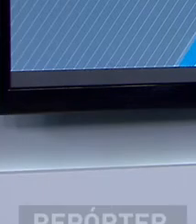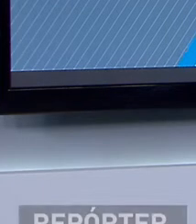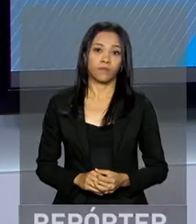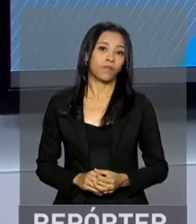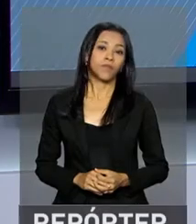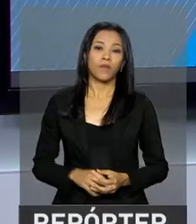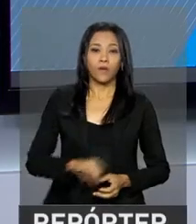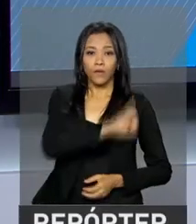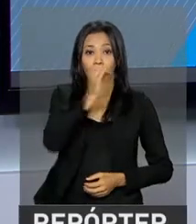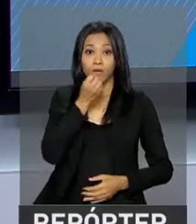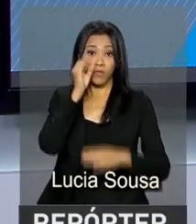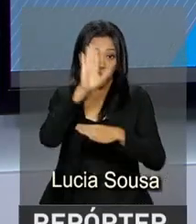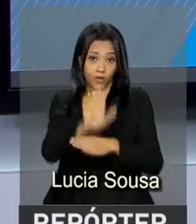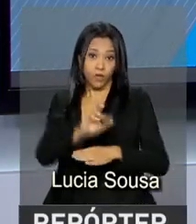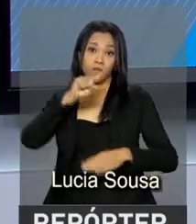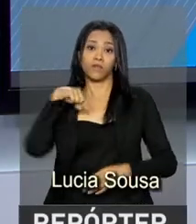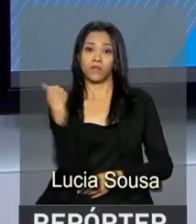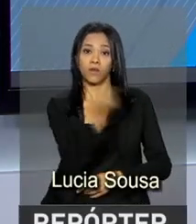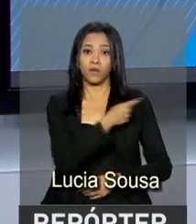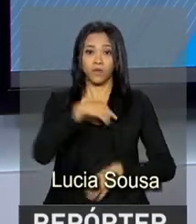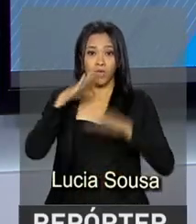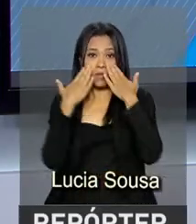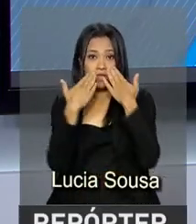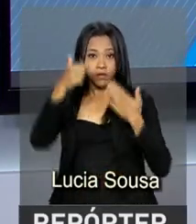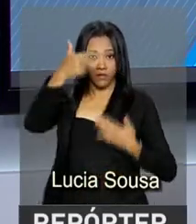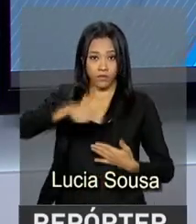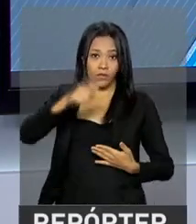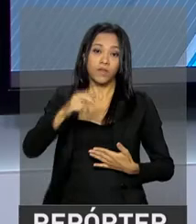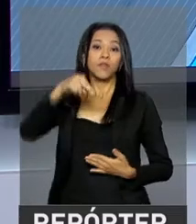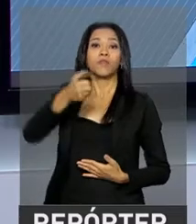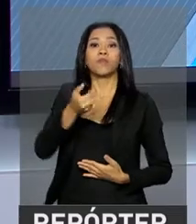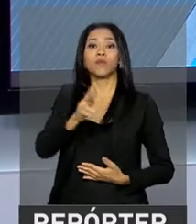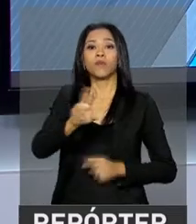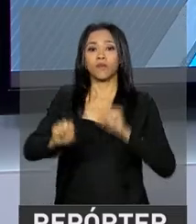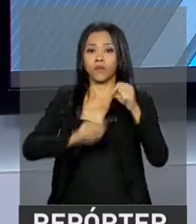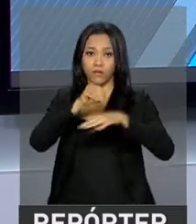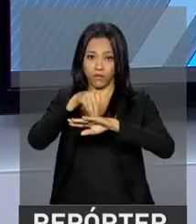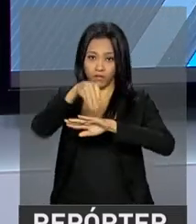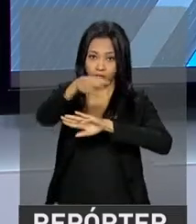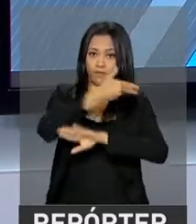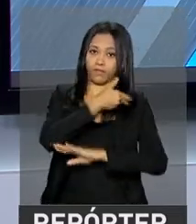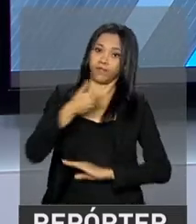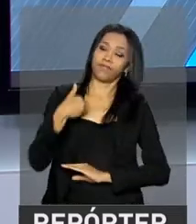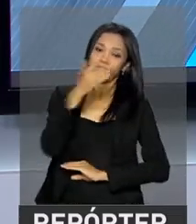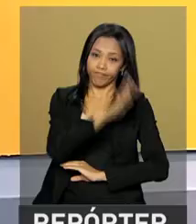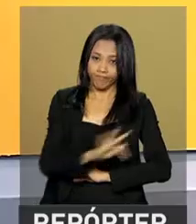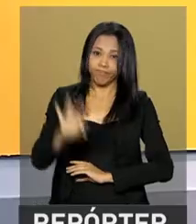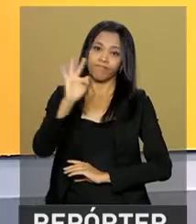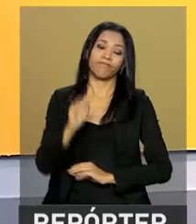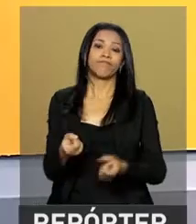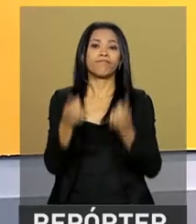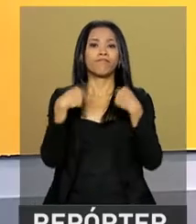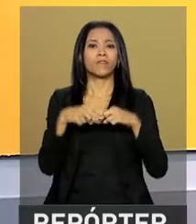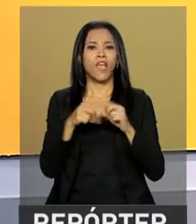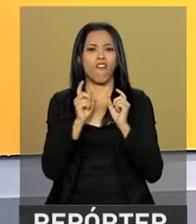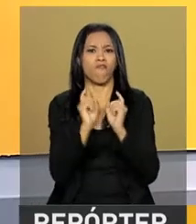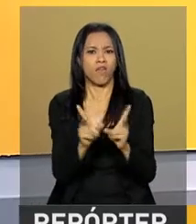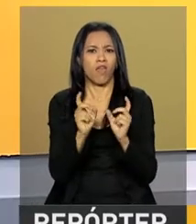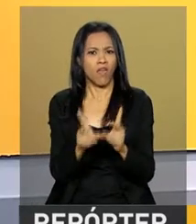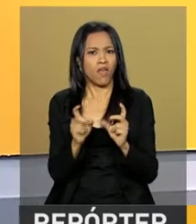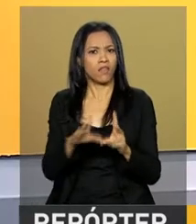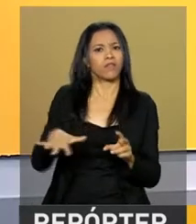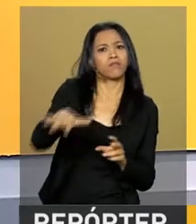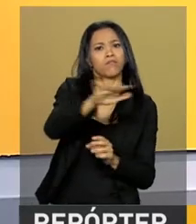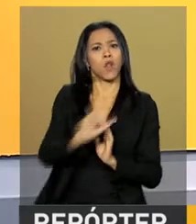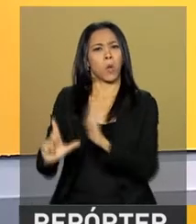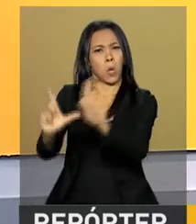Olá, boa tarde. Estamos de volta com mais uma edição do Repórter NBR e as notícias do governo federal. As vendas do comércio